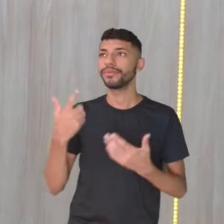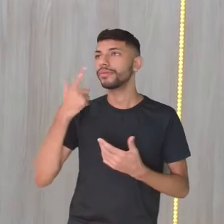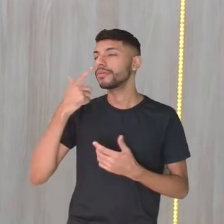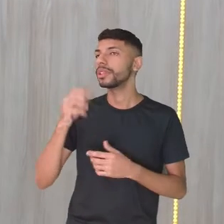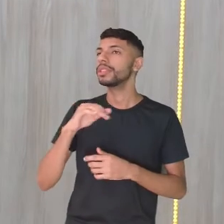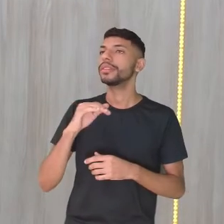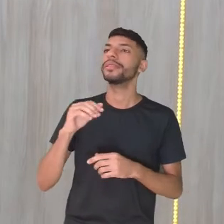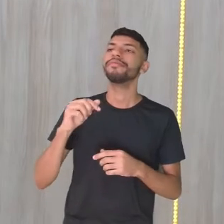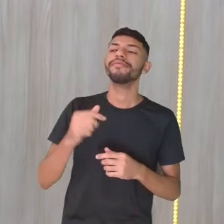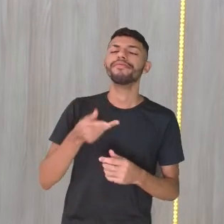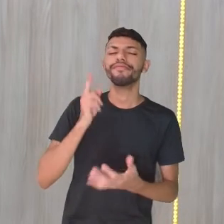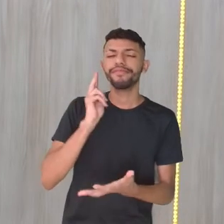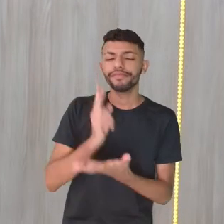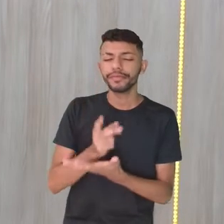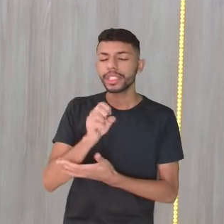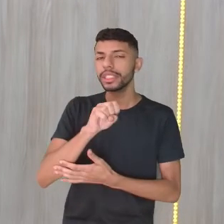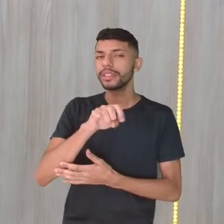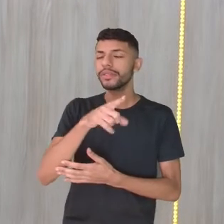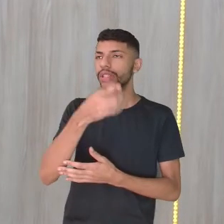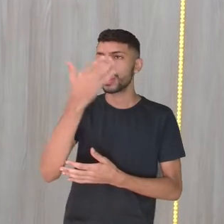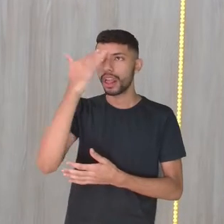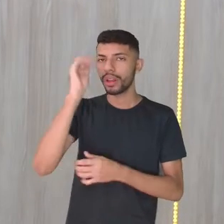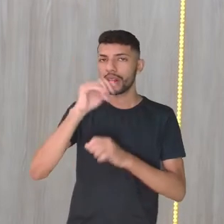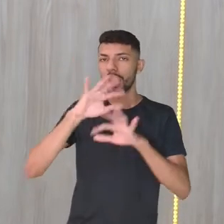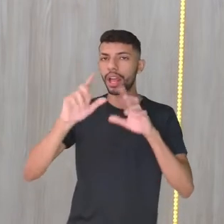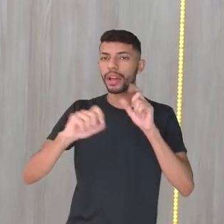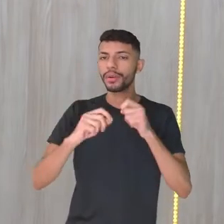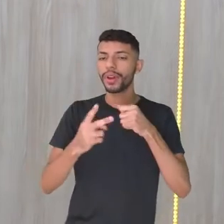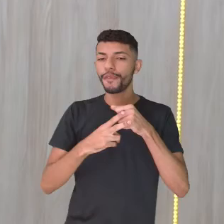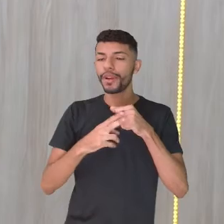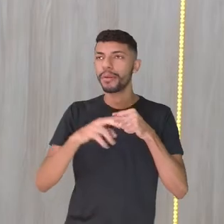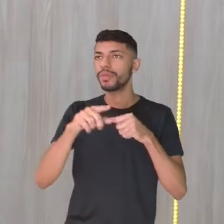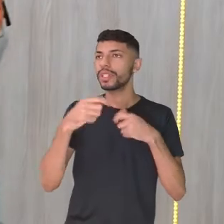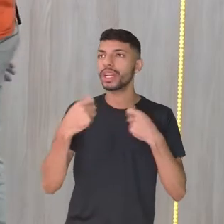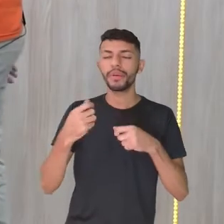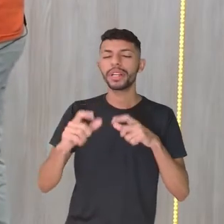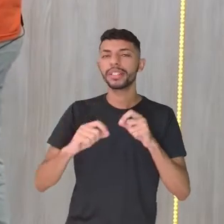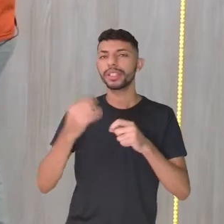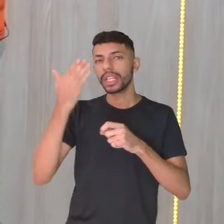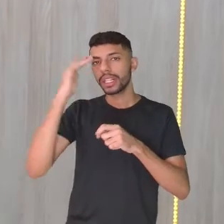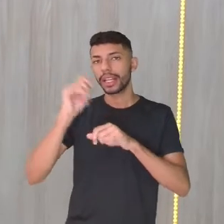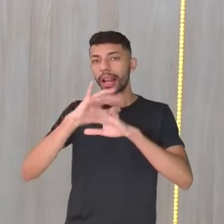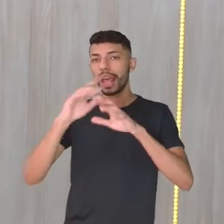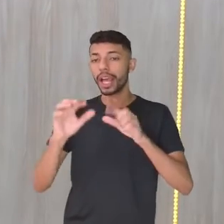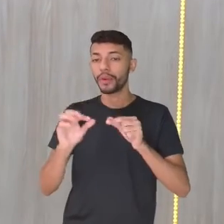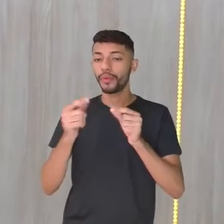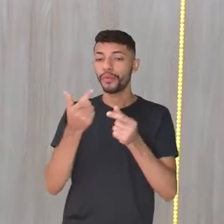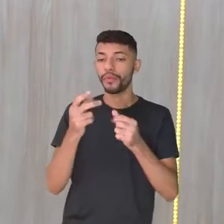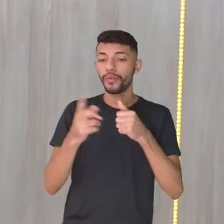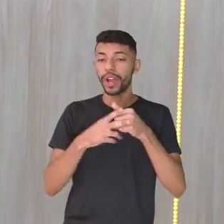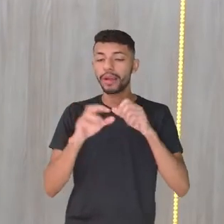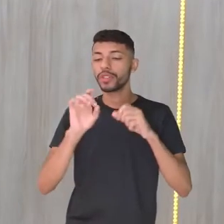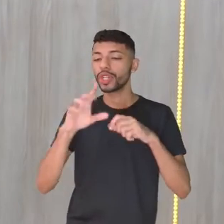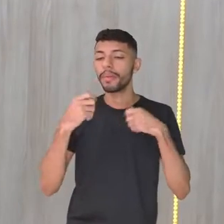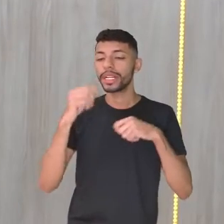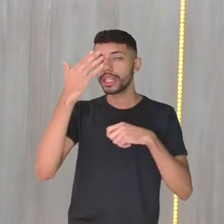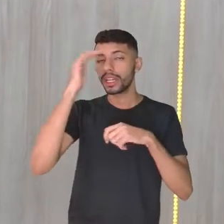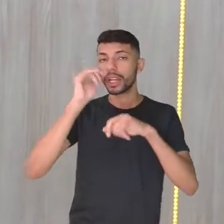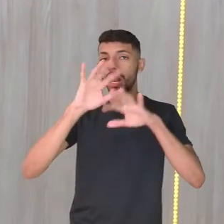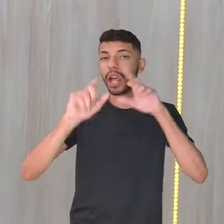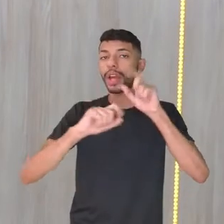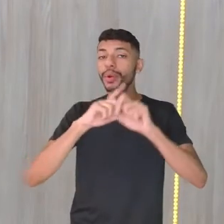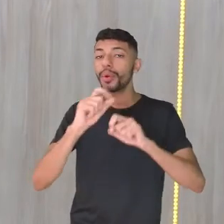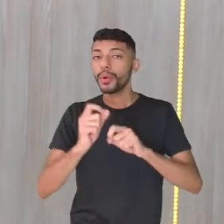mesmo sem você entender o verbo, você não precisa exatamente entender toda a frase, só precisa entender quem é o sujeito da frase. Não